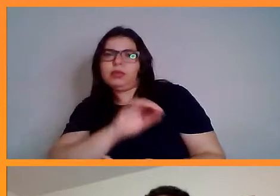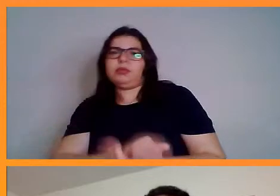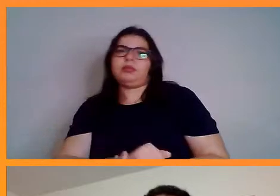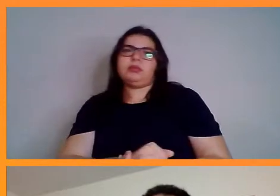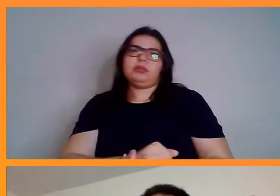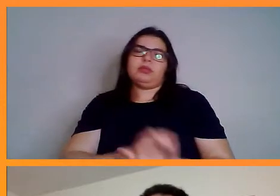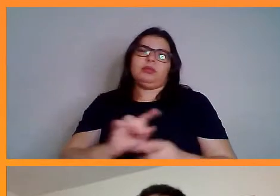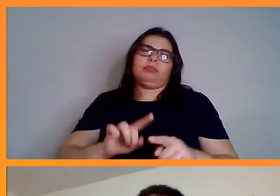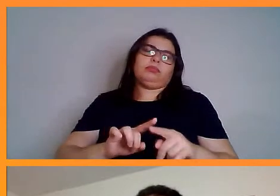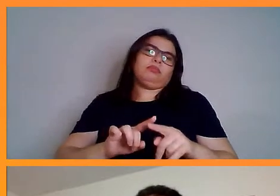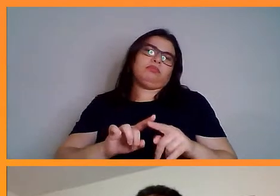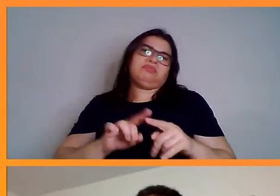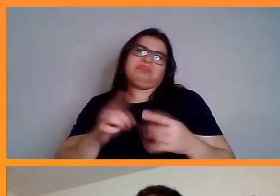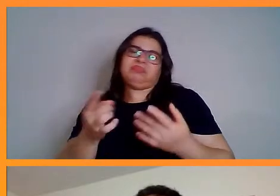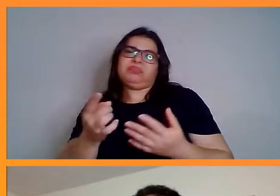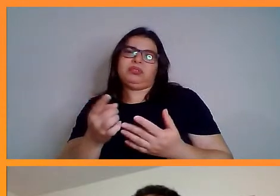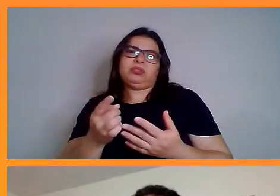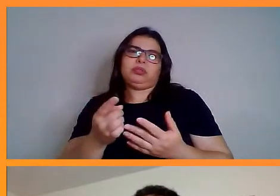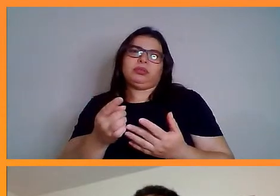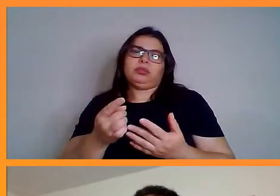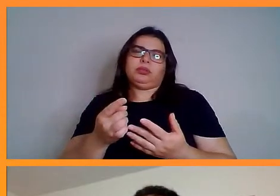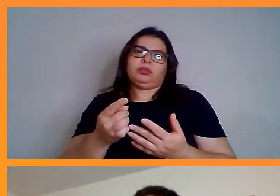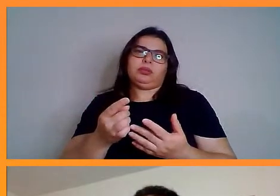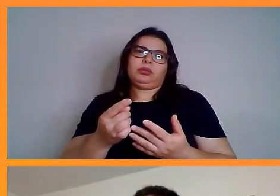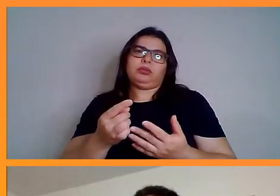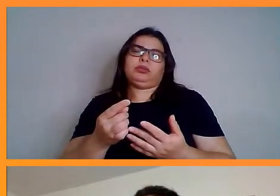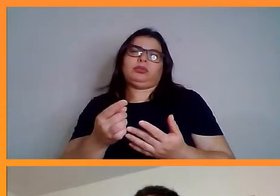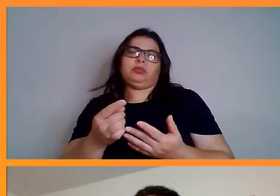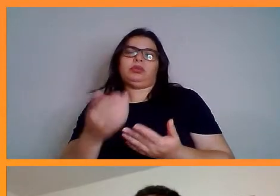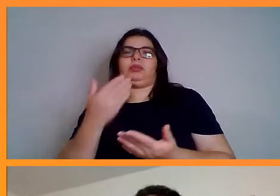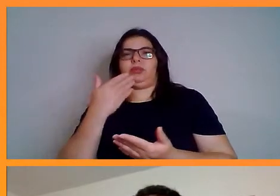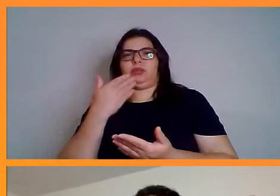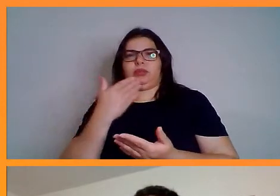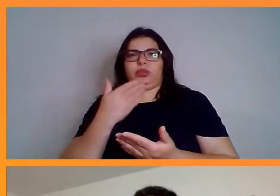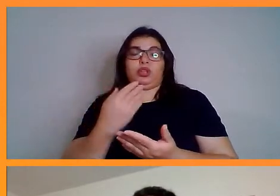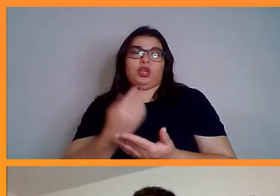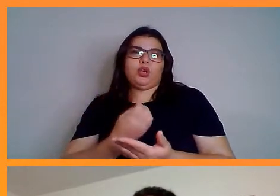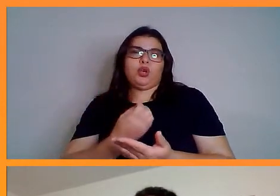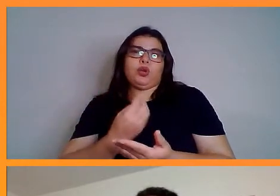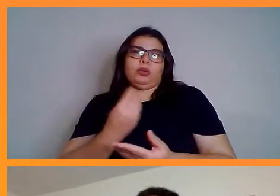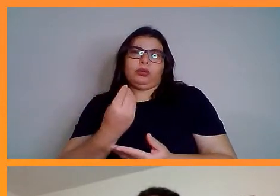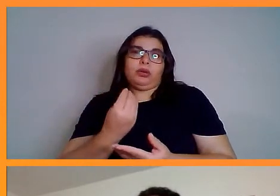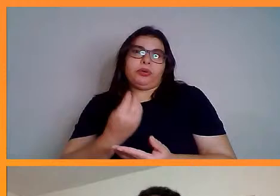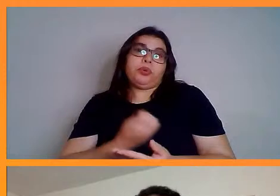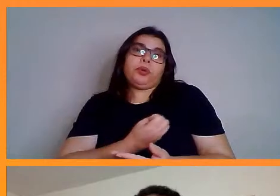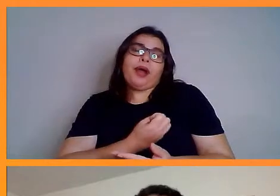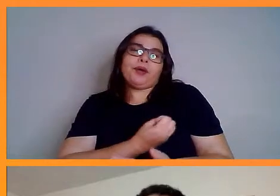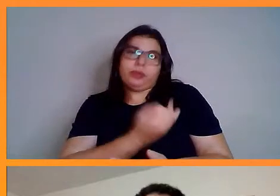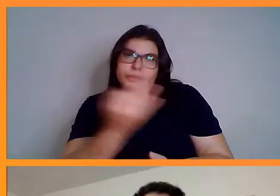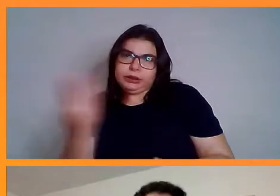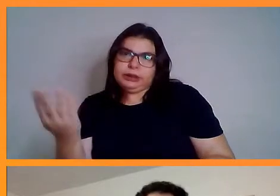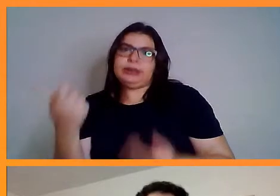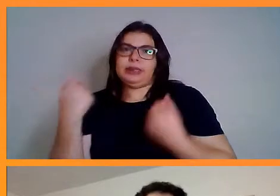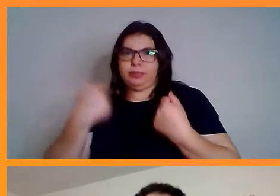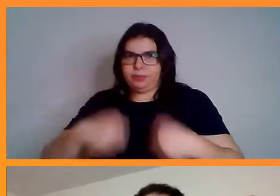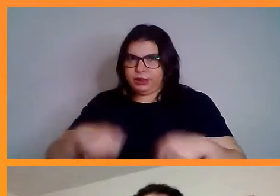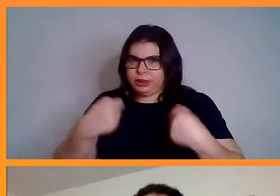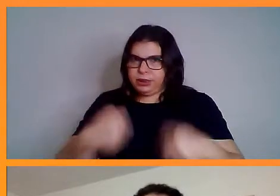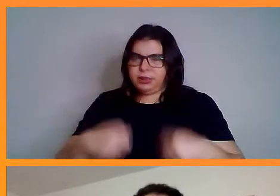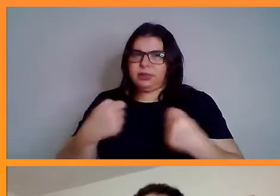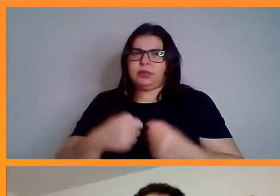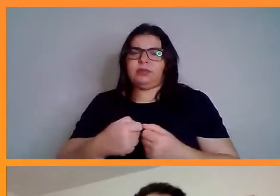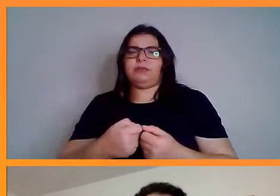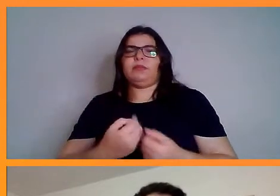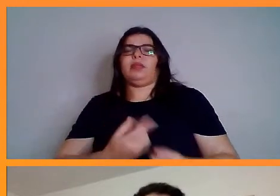Da demanda que exista no setor. E existem também vários laboratórios de